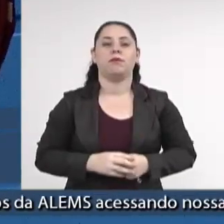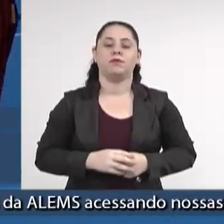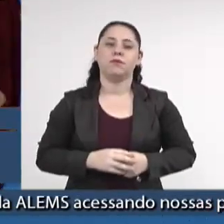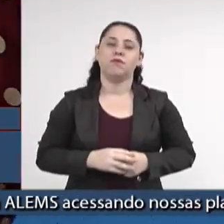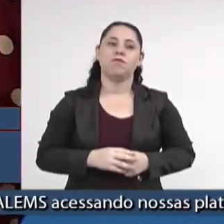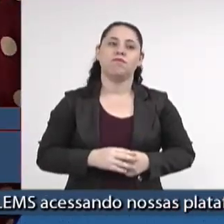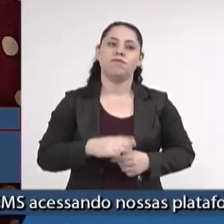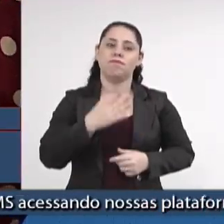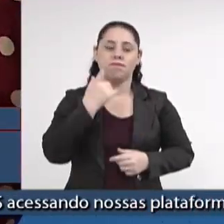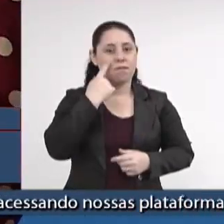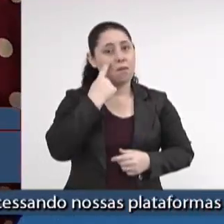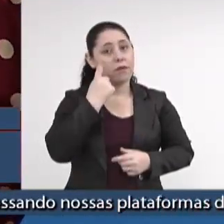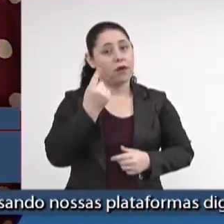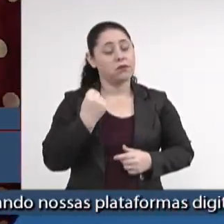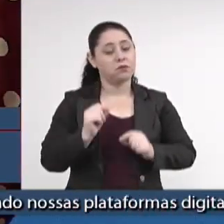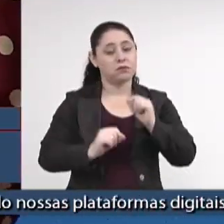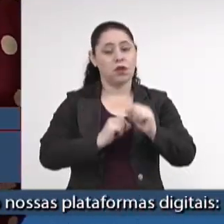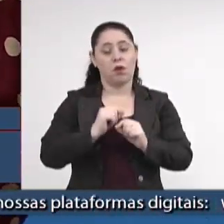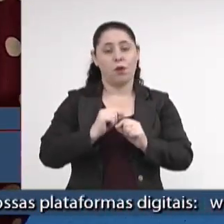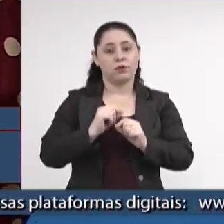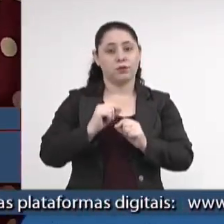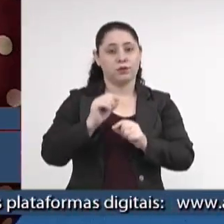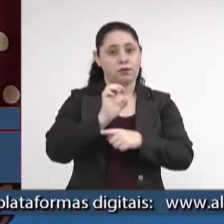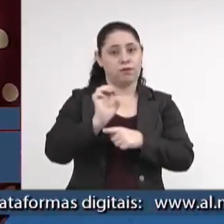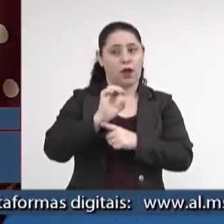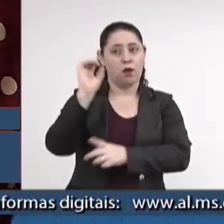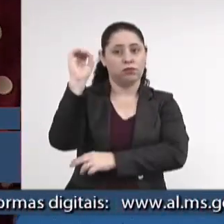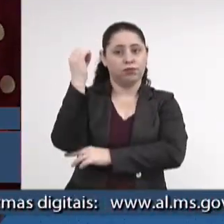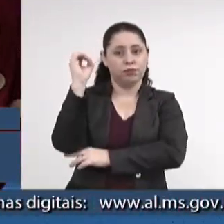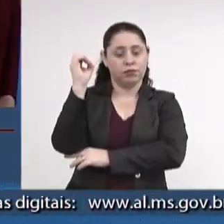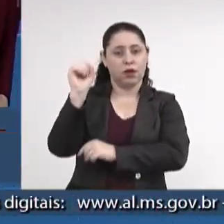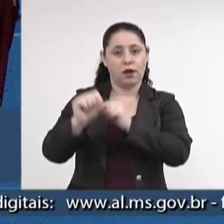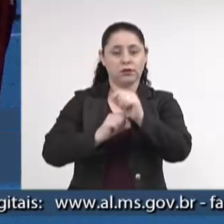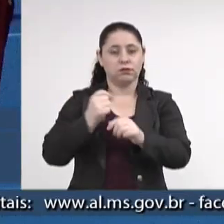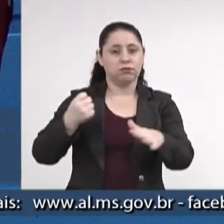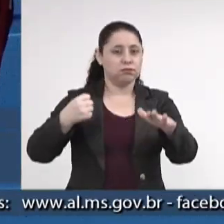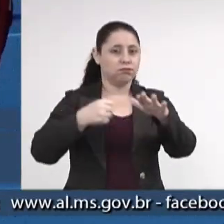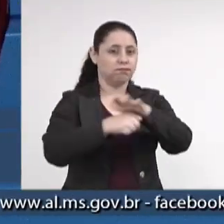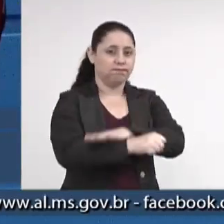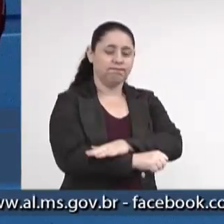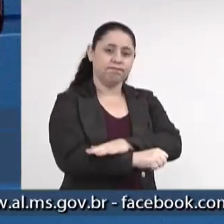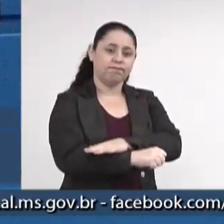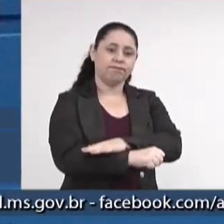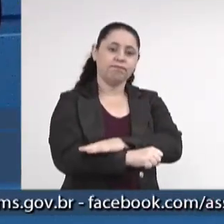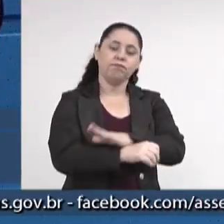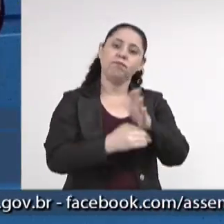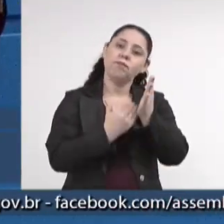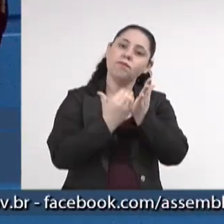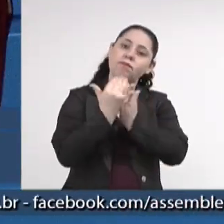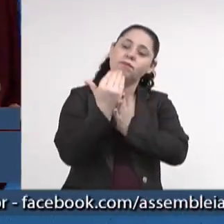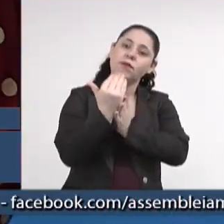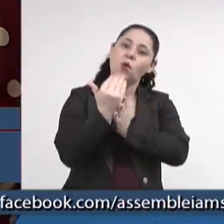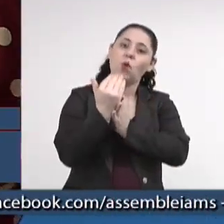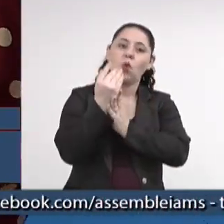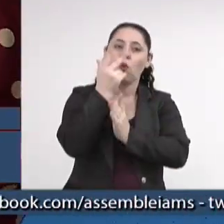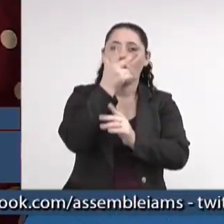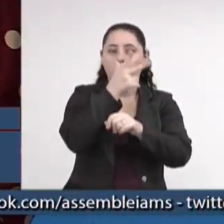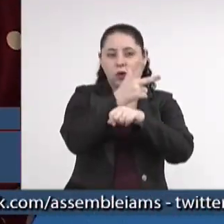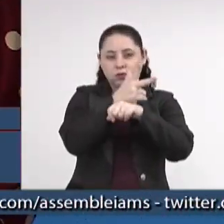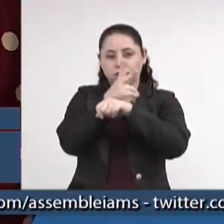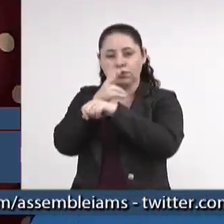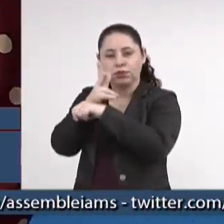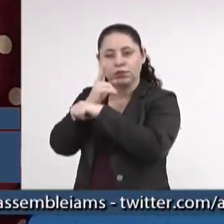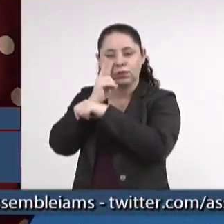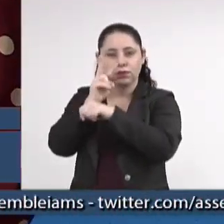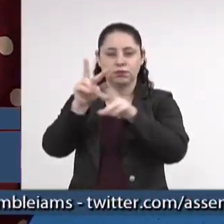essa tendência, o Estado do Rio Grande do Sul implementou e iniciou o monitoramento